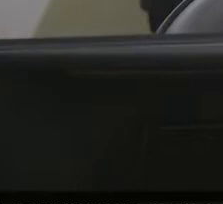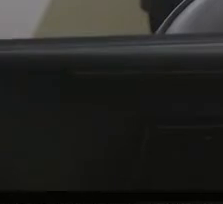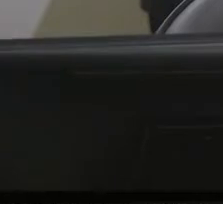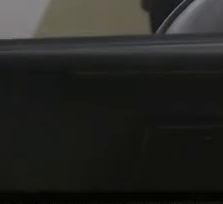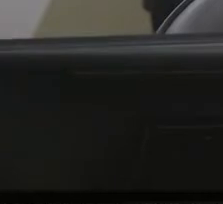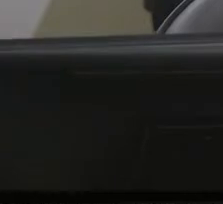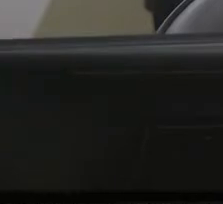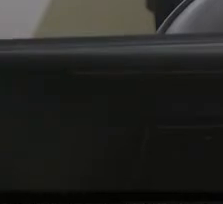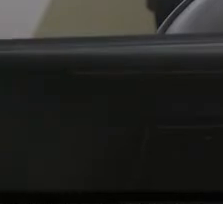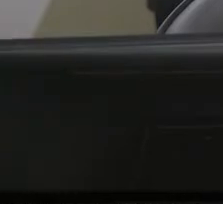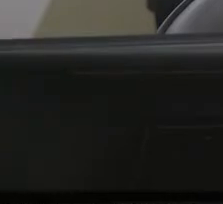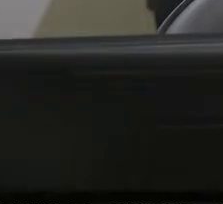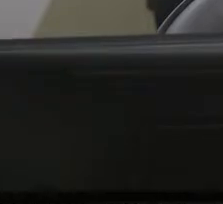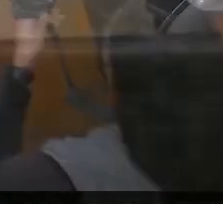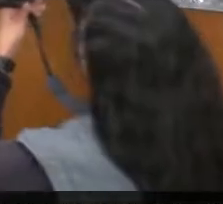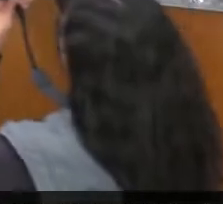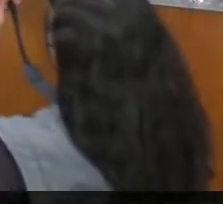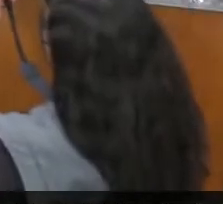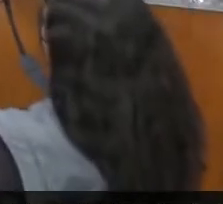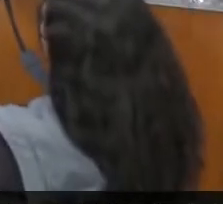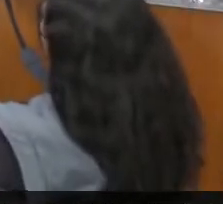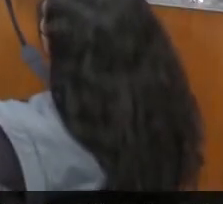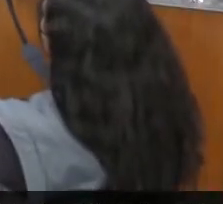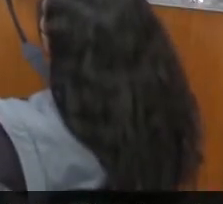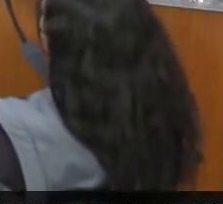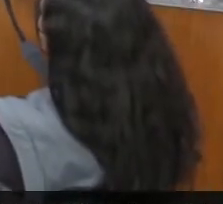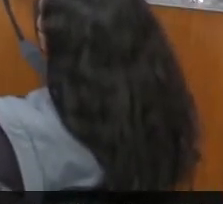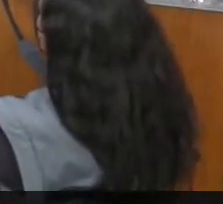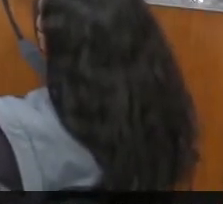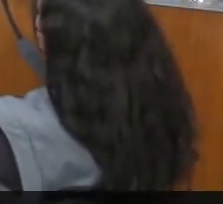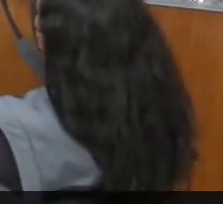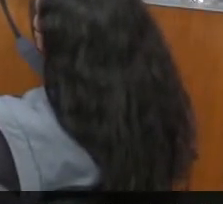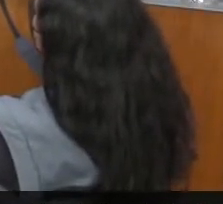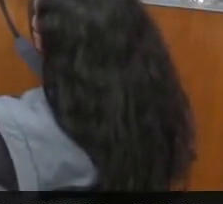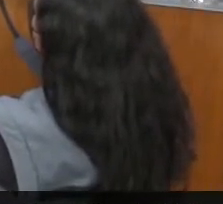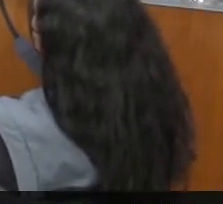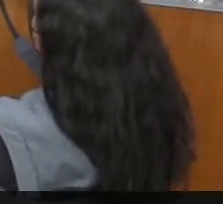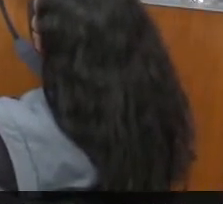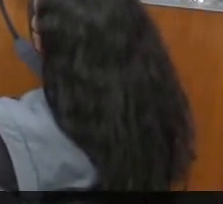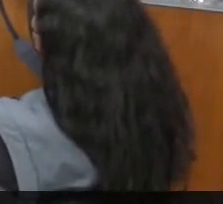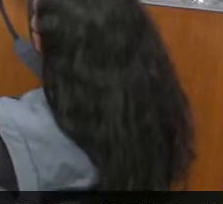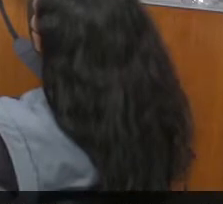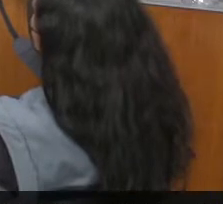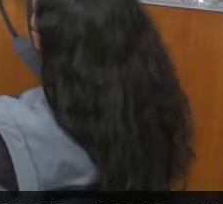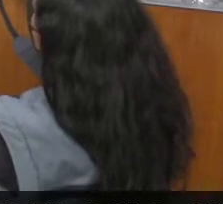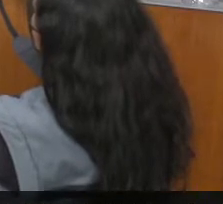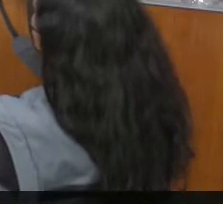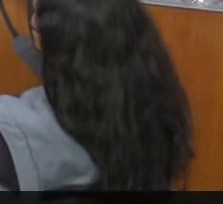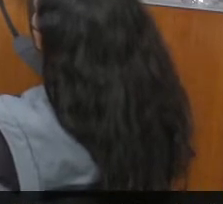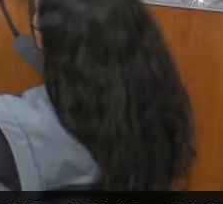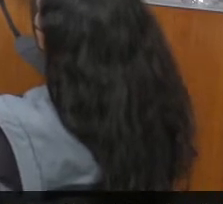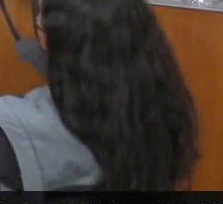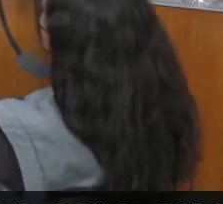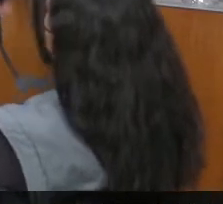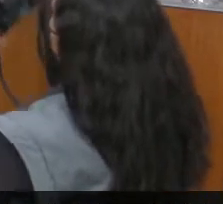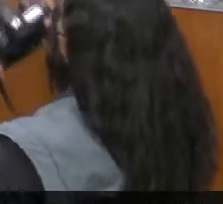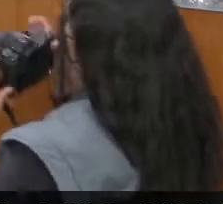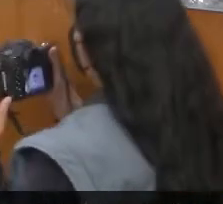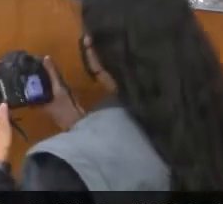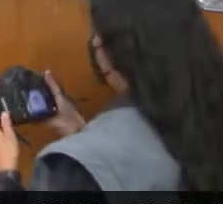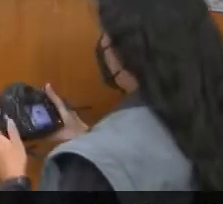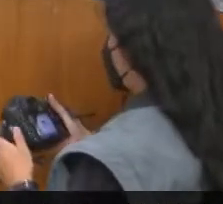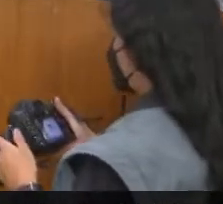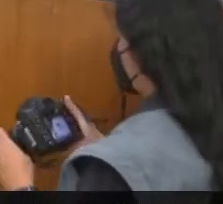E nós trouxemos também, Renata, algumas perguntas, Irene, me desculpe, algumas perguntas também específicas para a gente poder